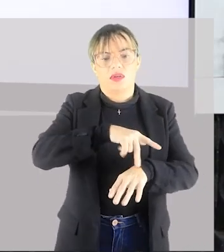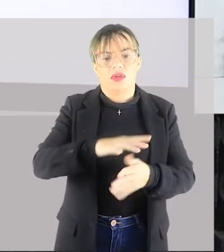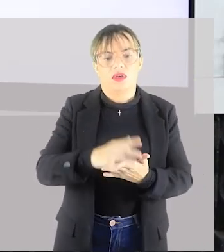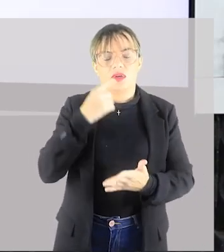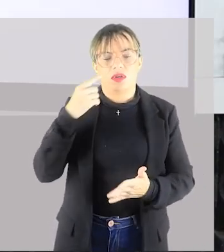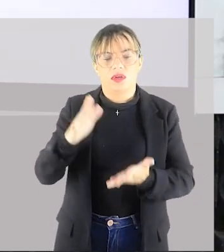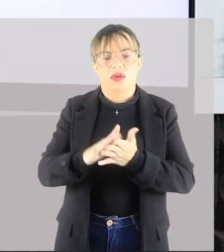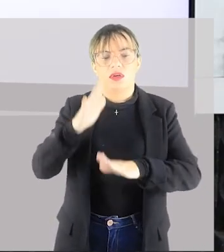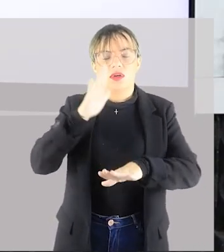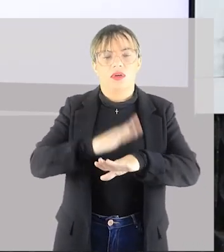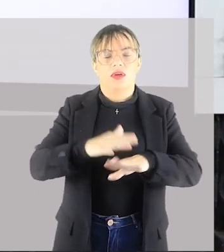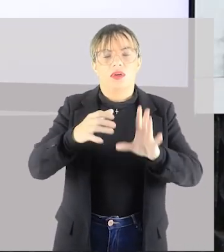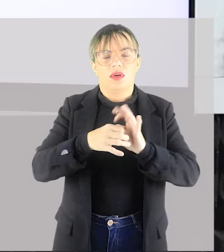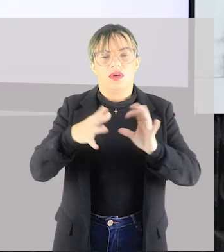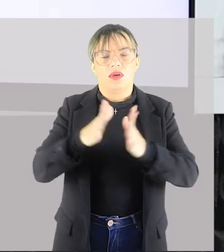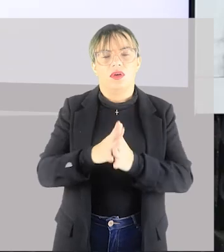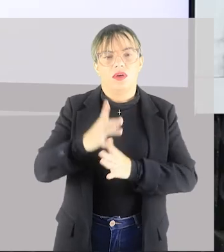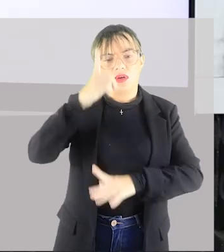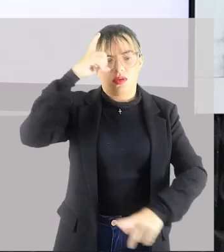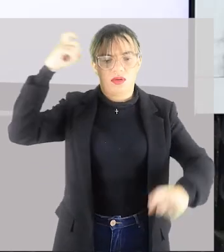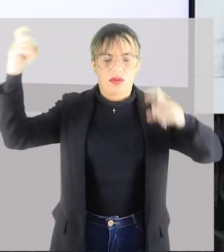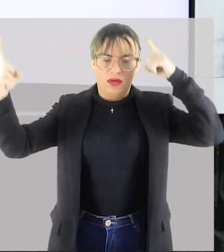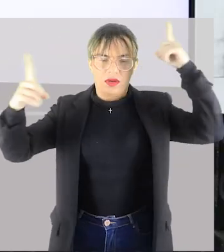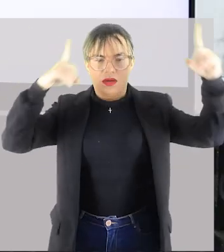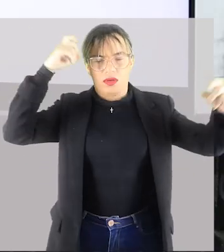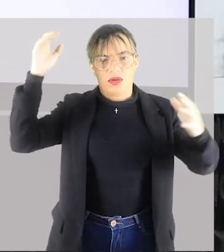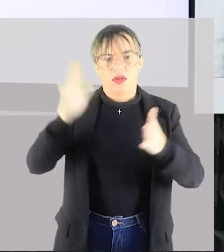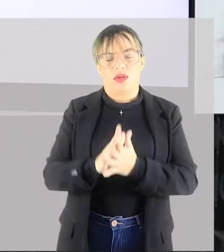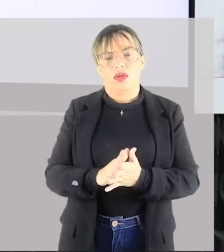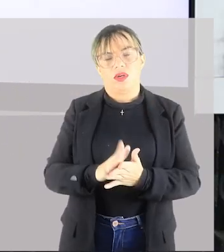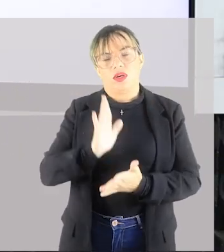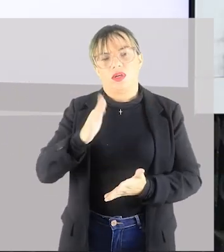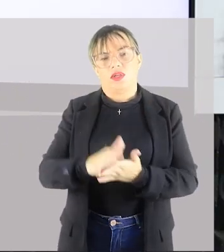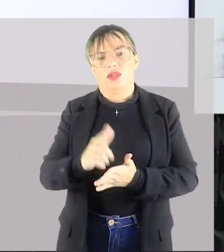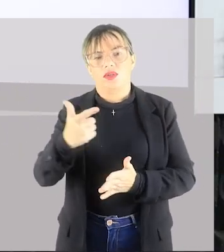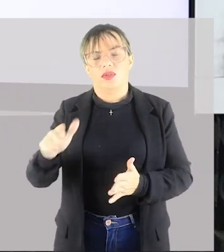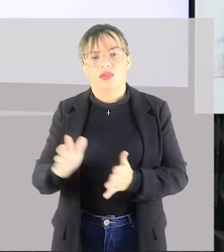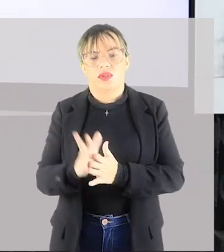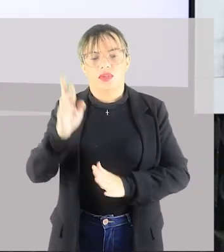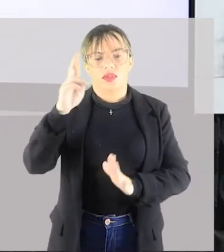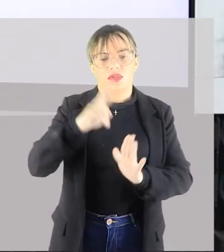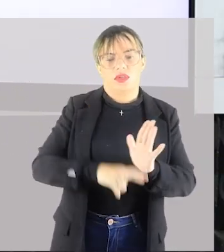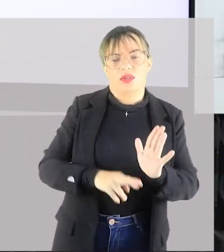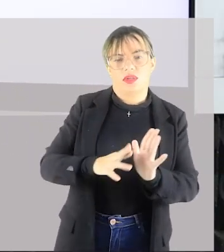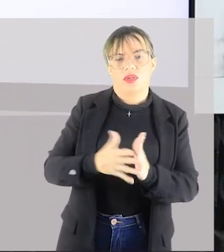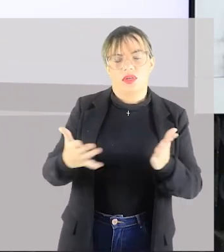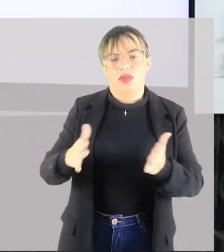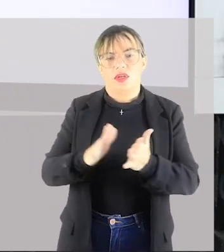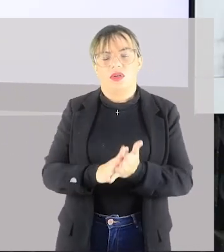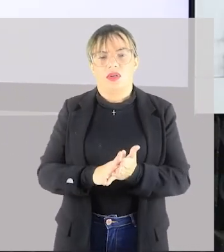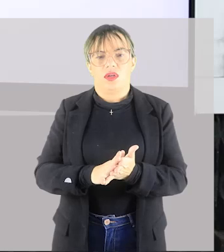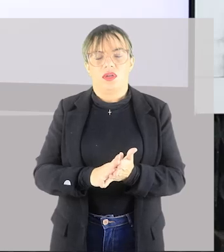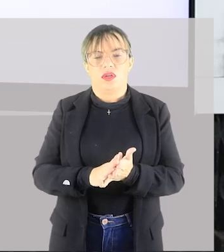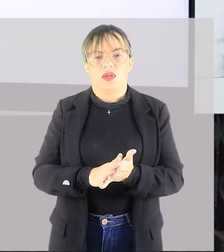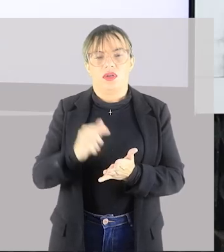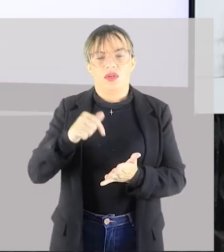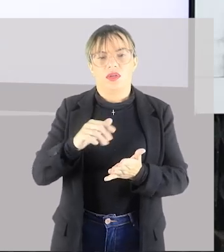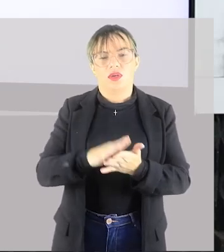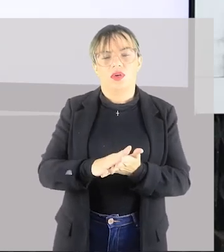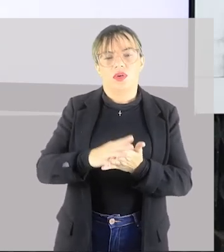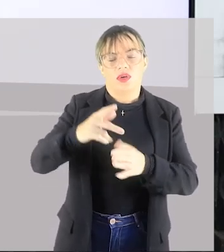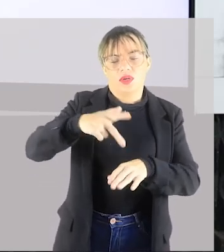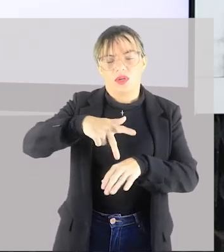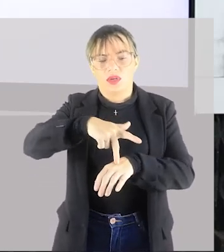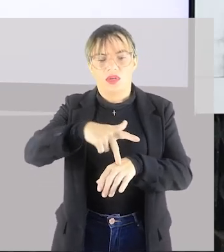Autonomia para criar, então já que não tinha essa regra nos passos, e tinha essa criatividade, a pessoa